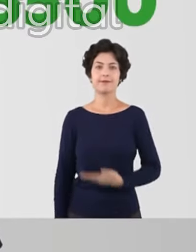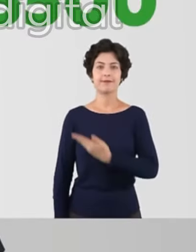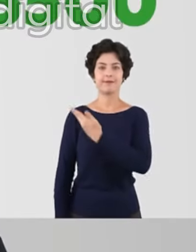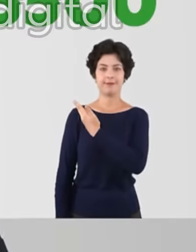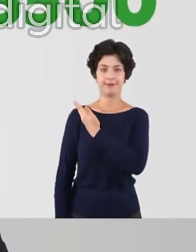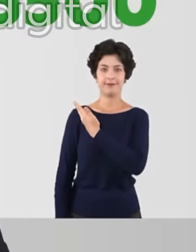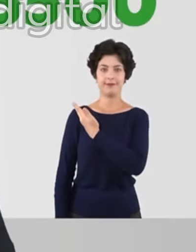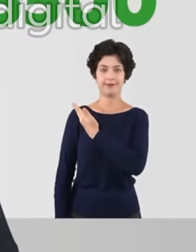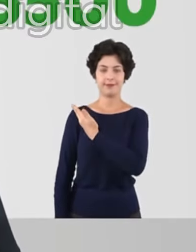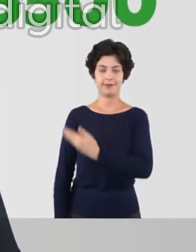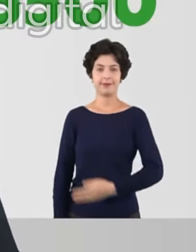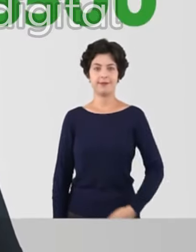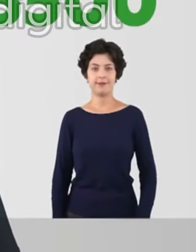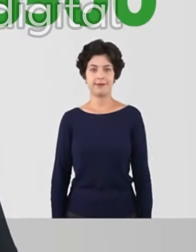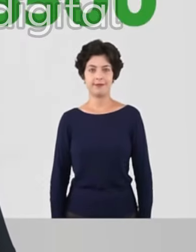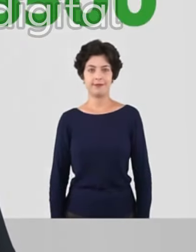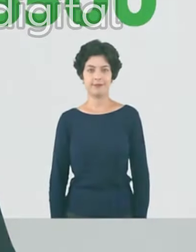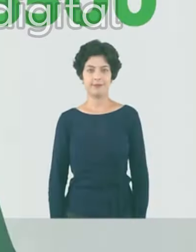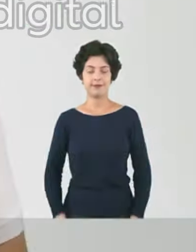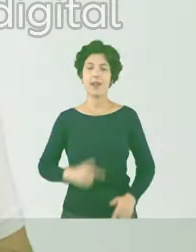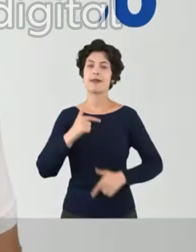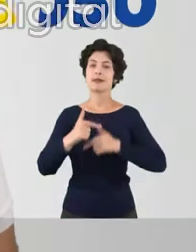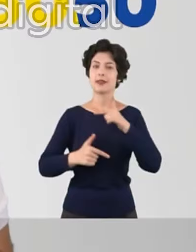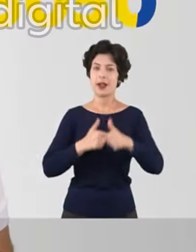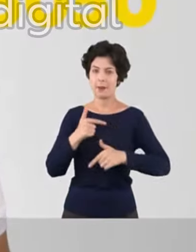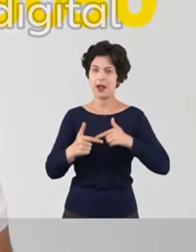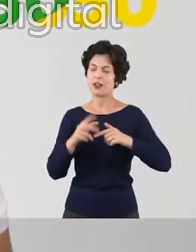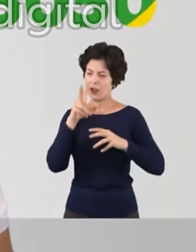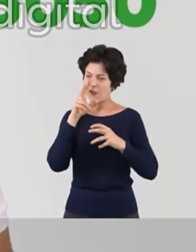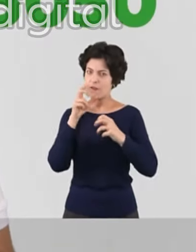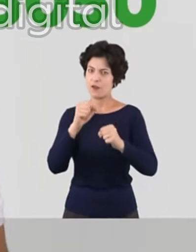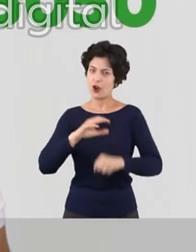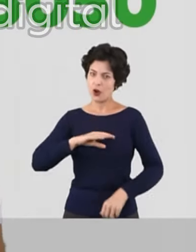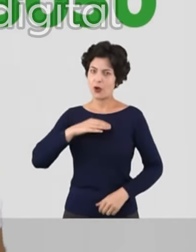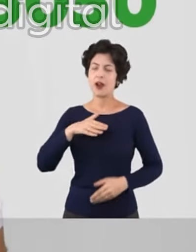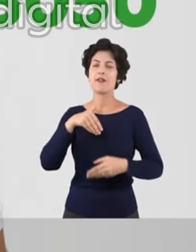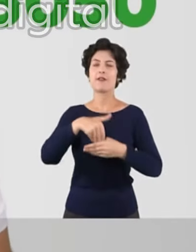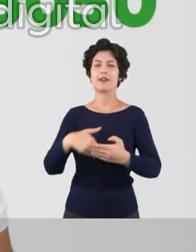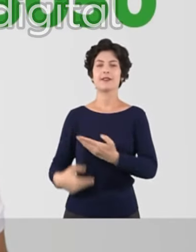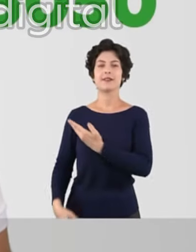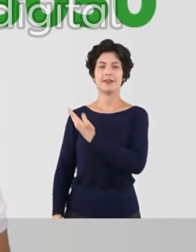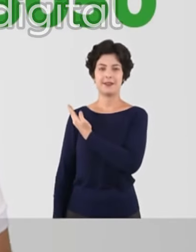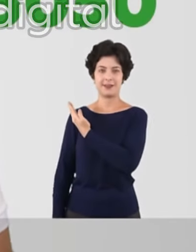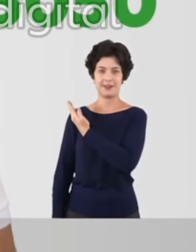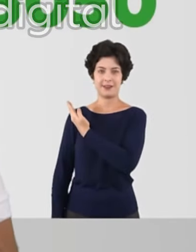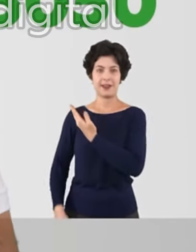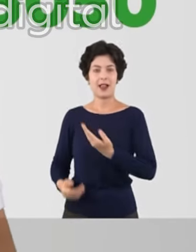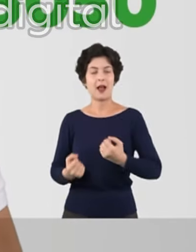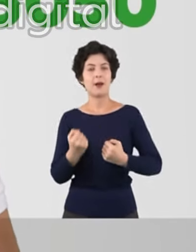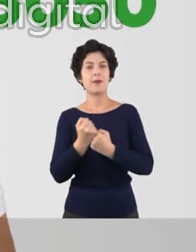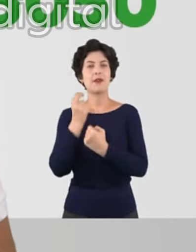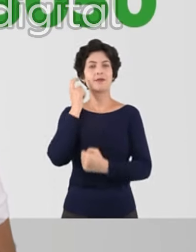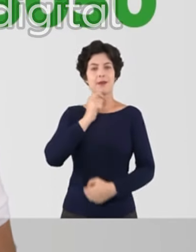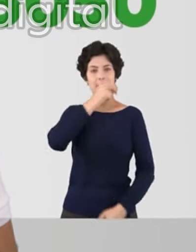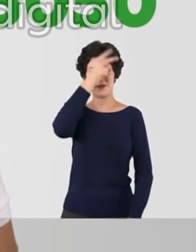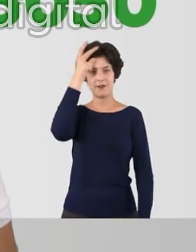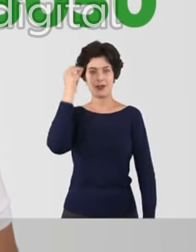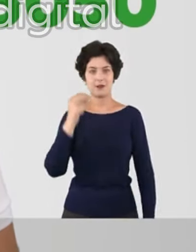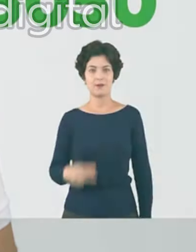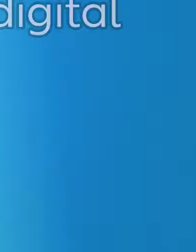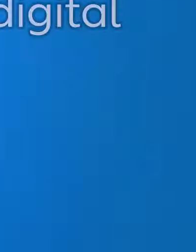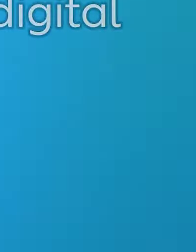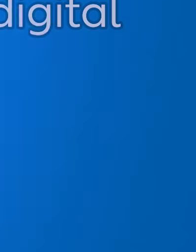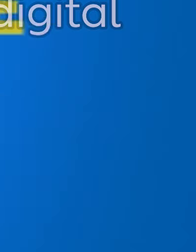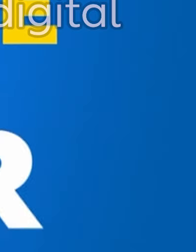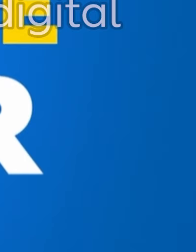animais. Armandinho Ferreiro, 15, 500. Trabalho, força e coragem. Vote Jackson Santos, 15, 0, 50, com Ricardo Nunes, prefeito.